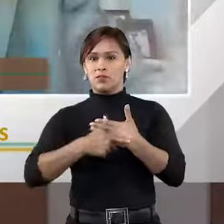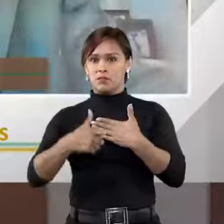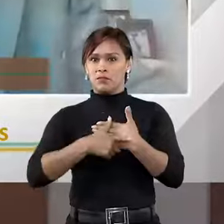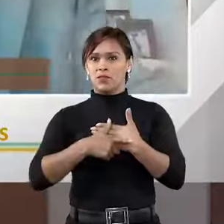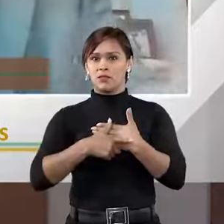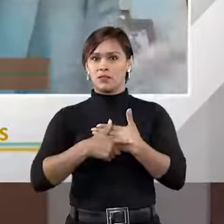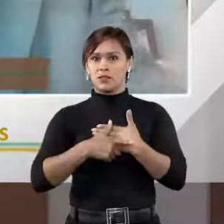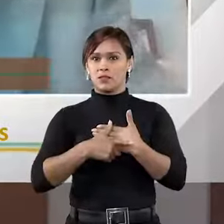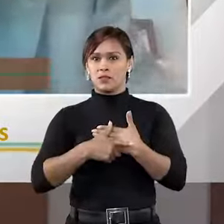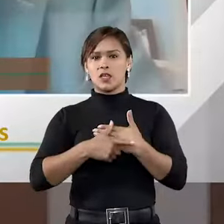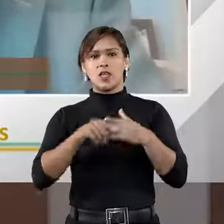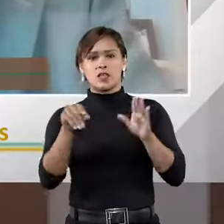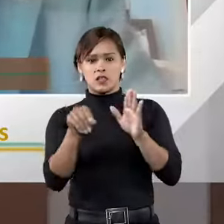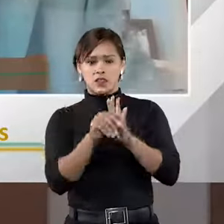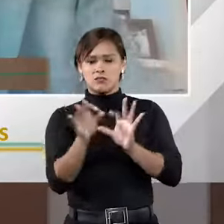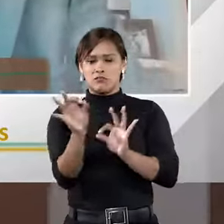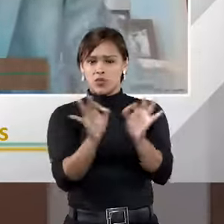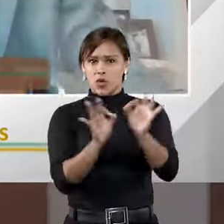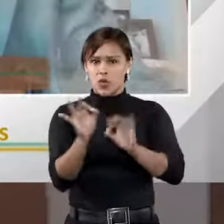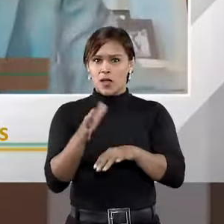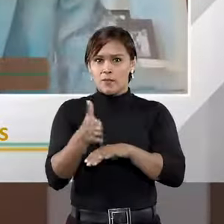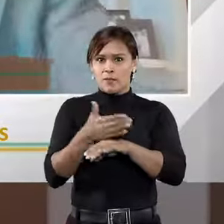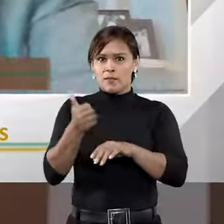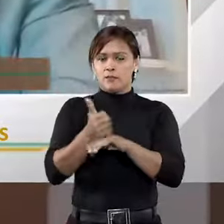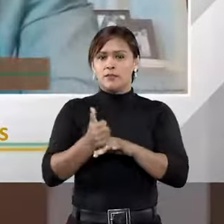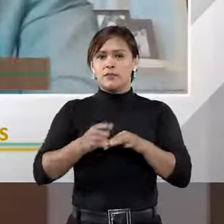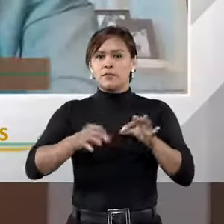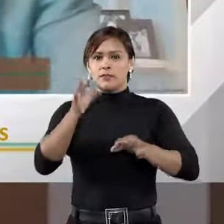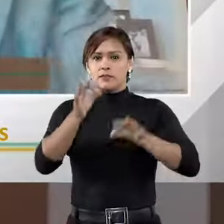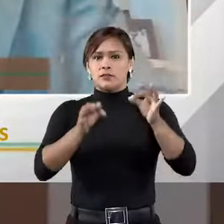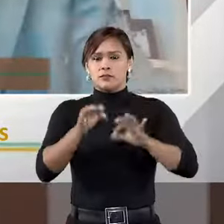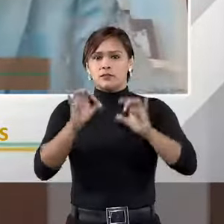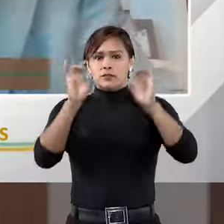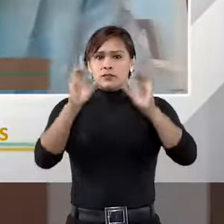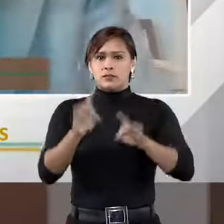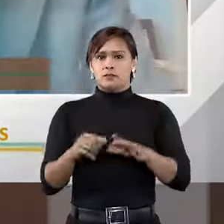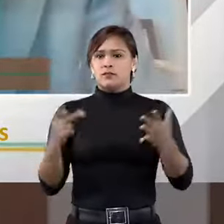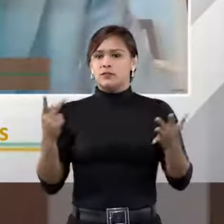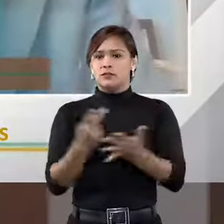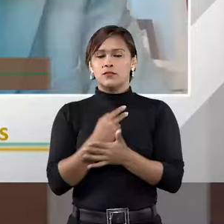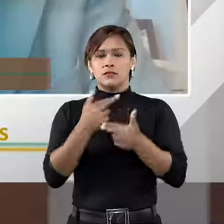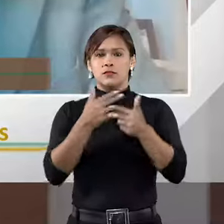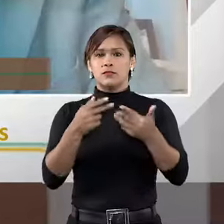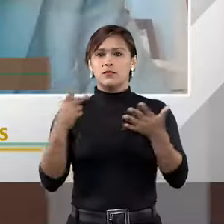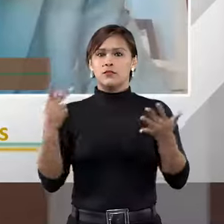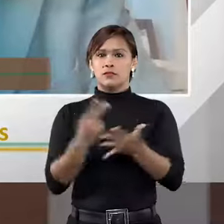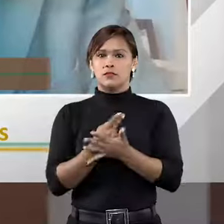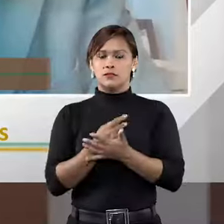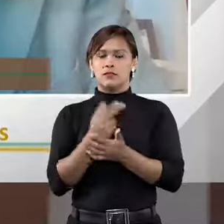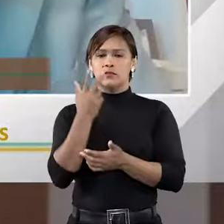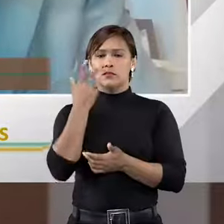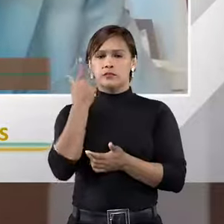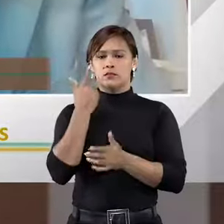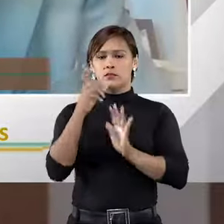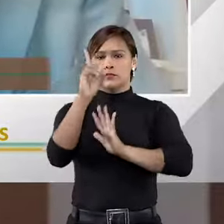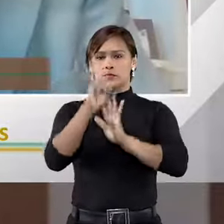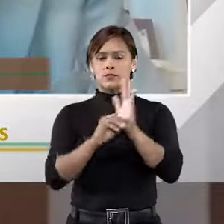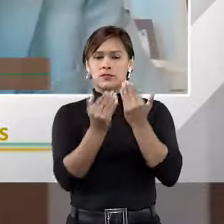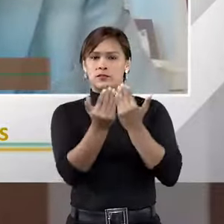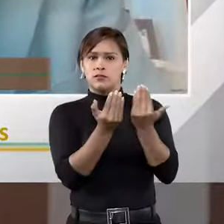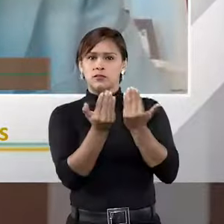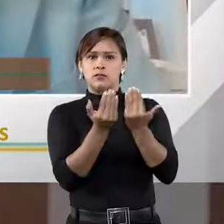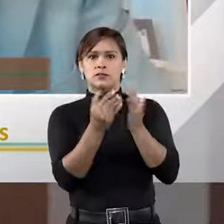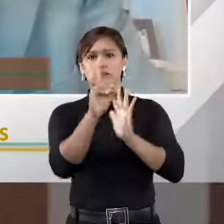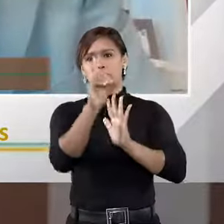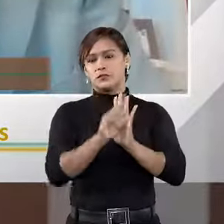estiver cumprido temos de equipá-la para cumprir melhor, que são os juizados especiais, coisa que não existe normalmente no direito comparado, não